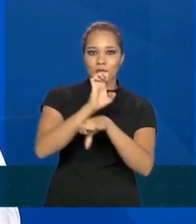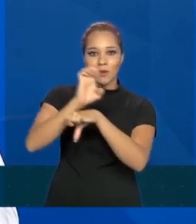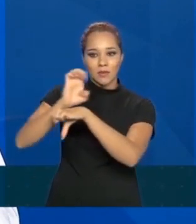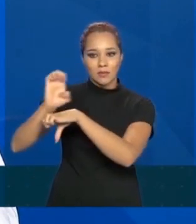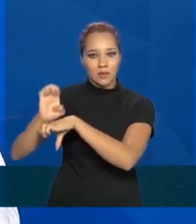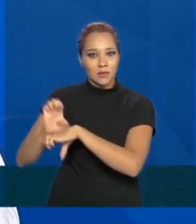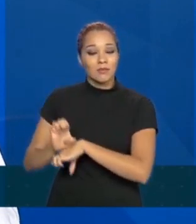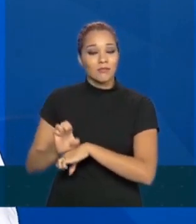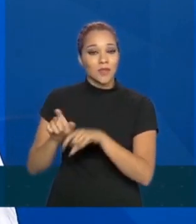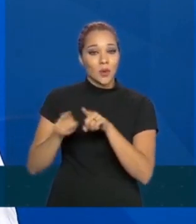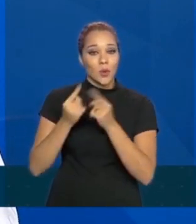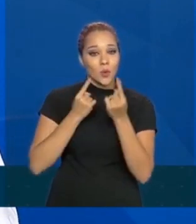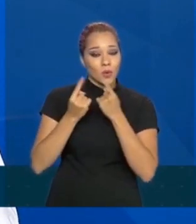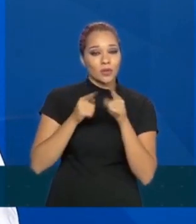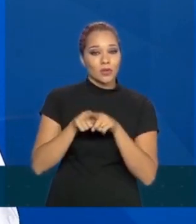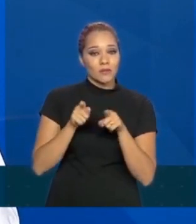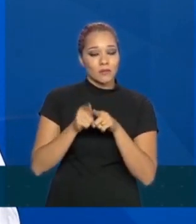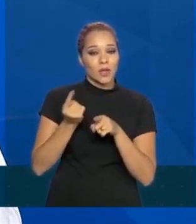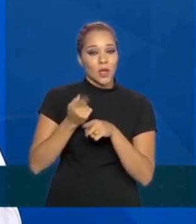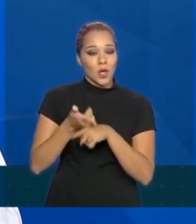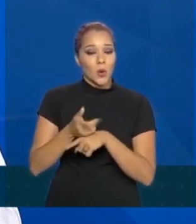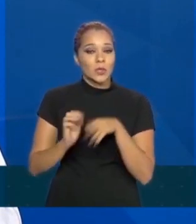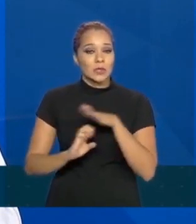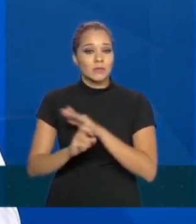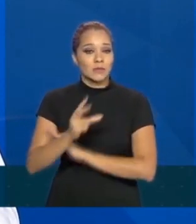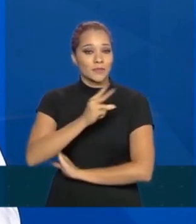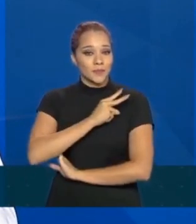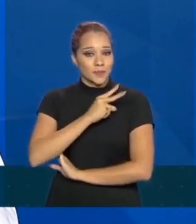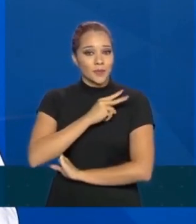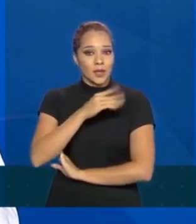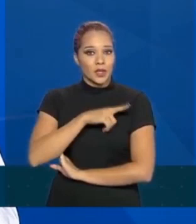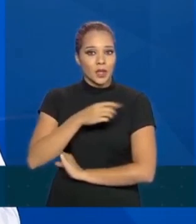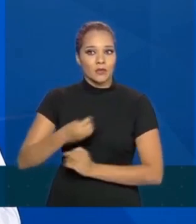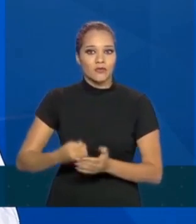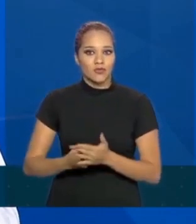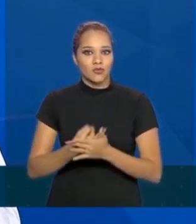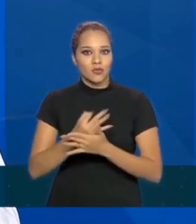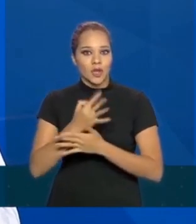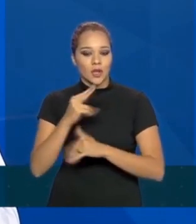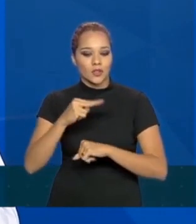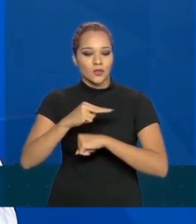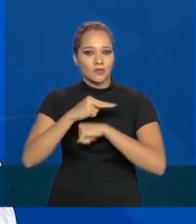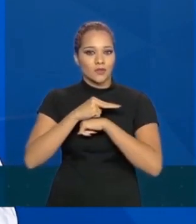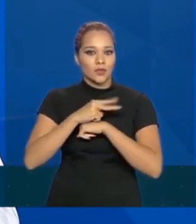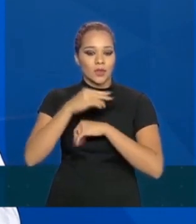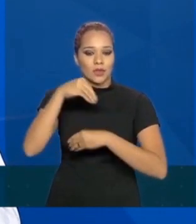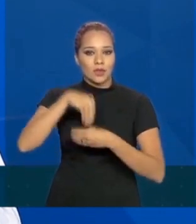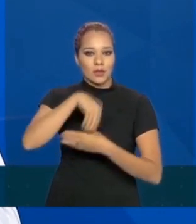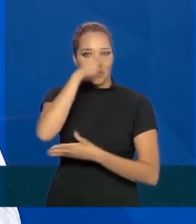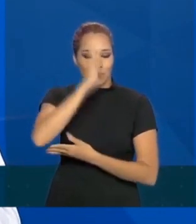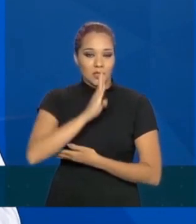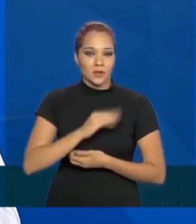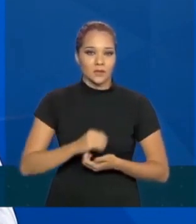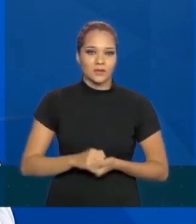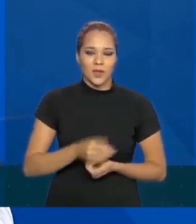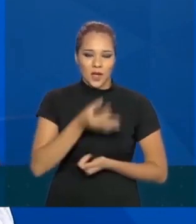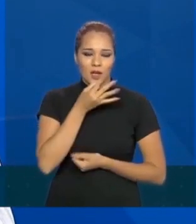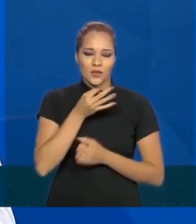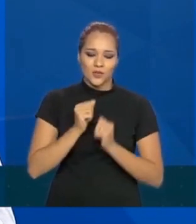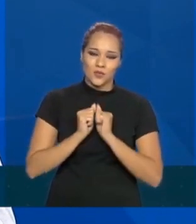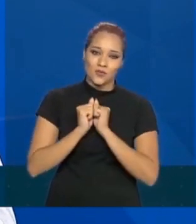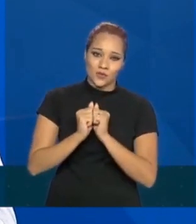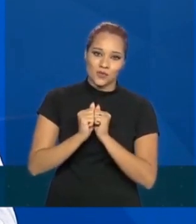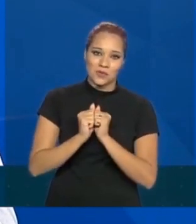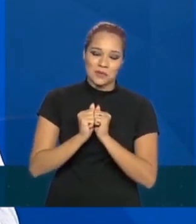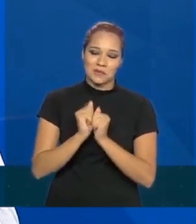e que dialoga bem com a iniciativa privada, que é detentora também de inúmeros leitos privados dentro do Brasil. Acho que juntos a